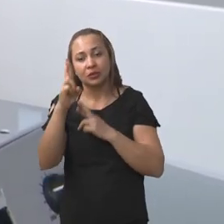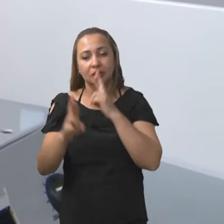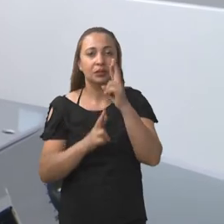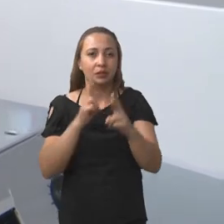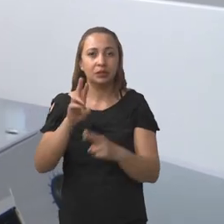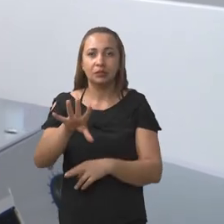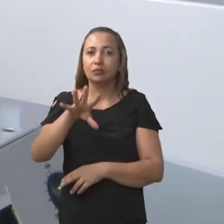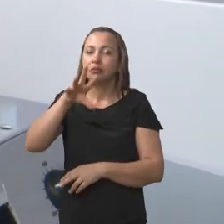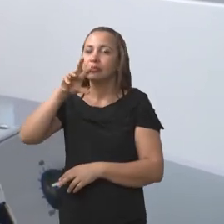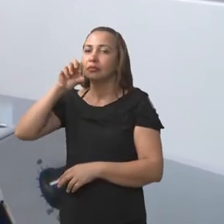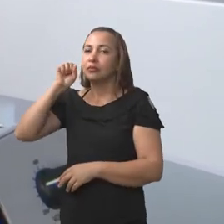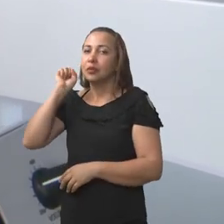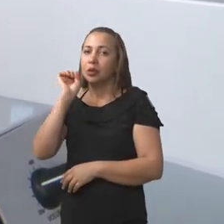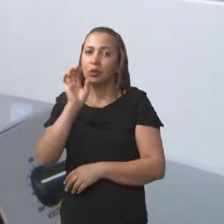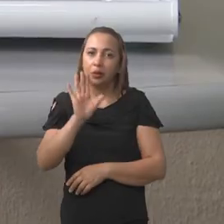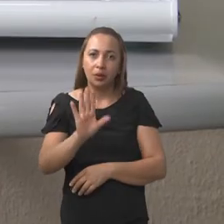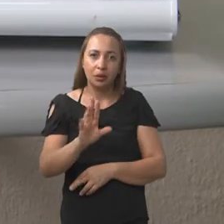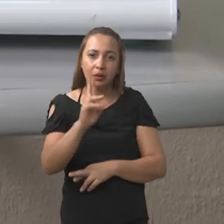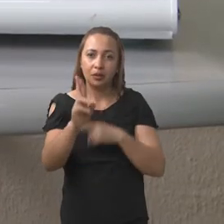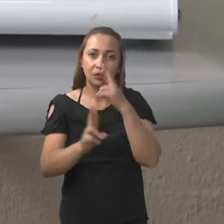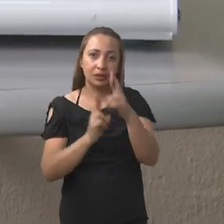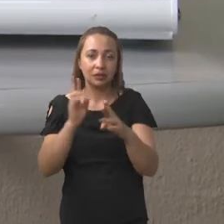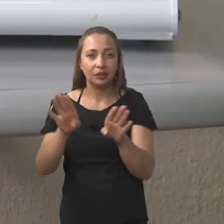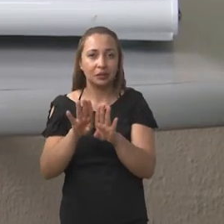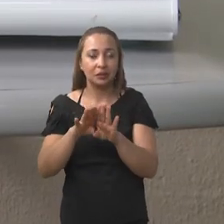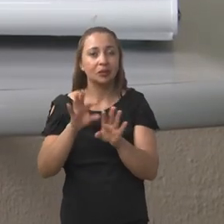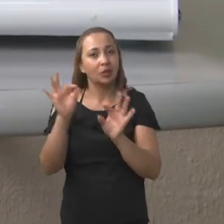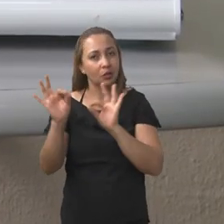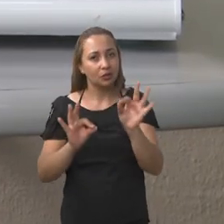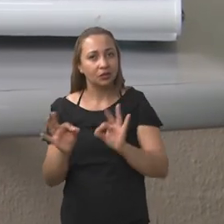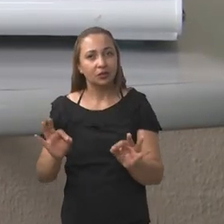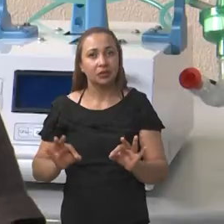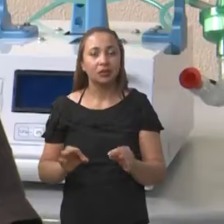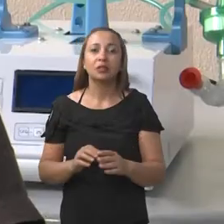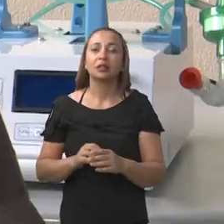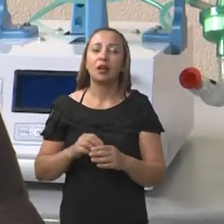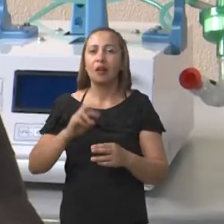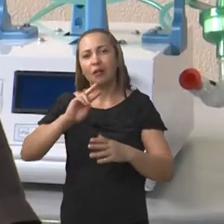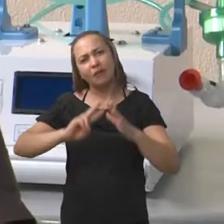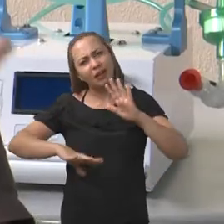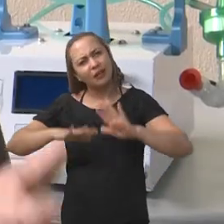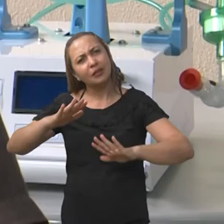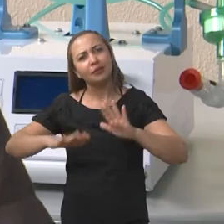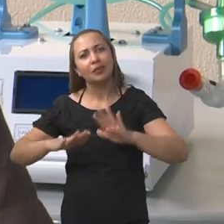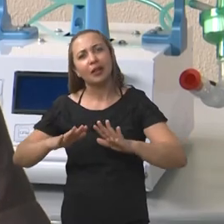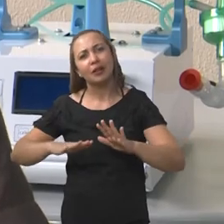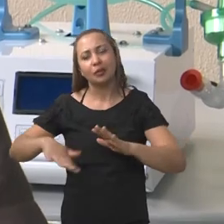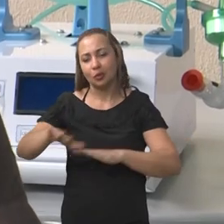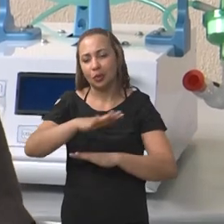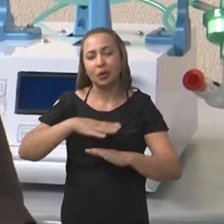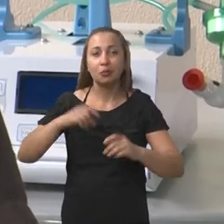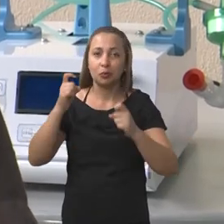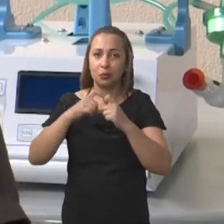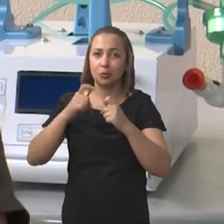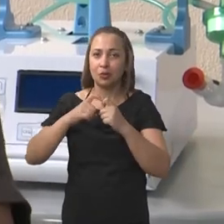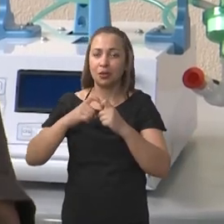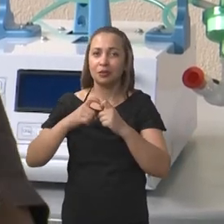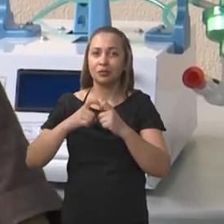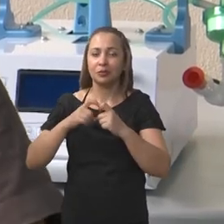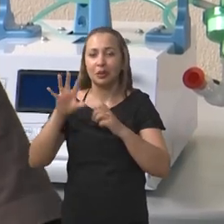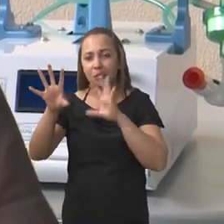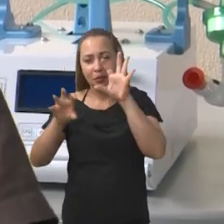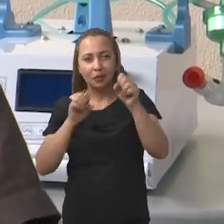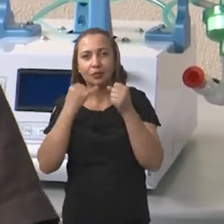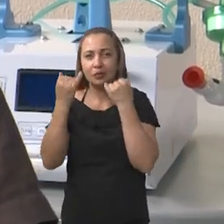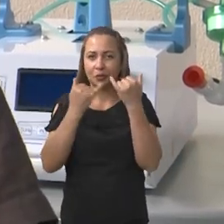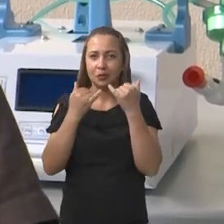relação inspiração-expiração, que também pode ser controlada. Isso são variáveis do campo médico. A gente pegou essas informações da